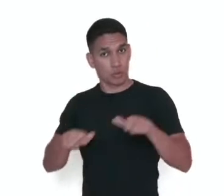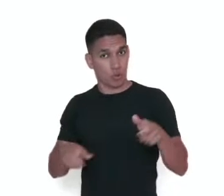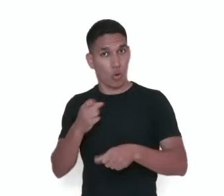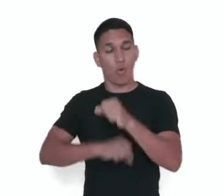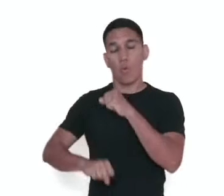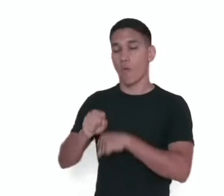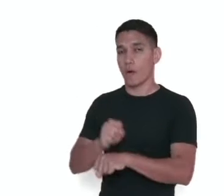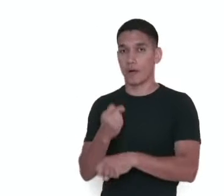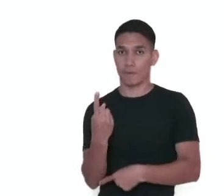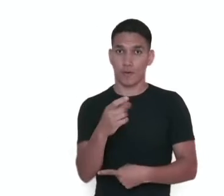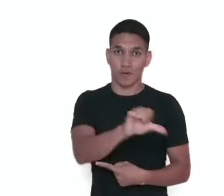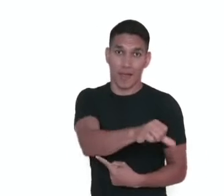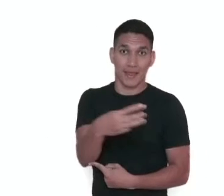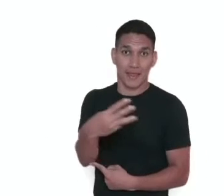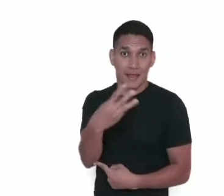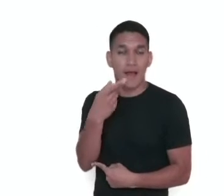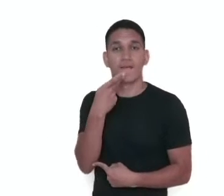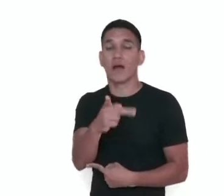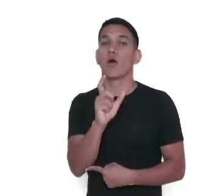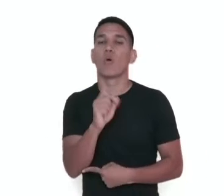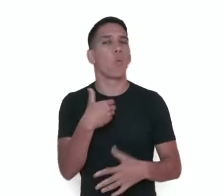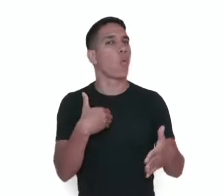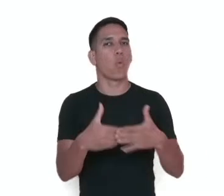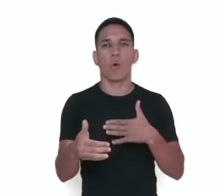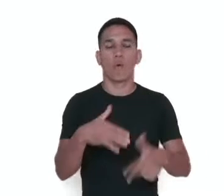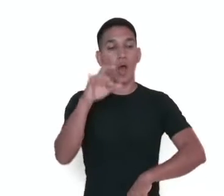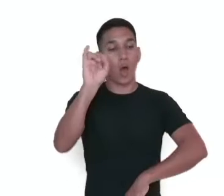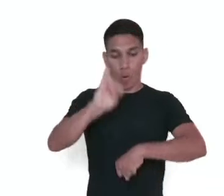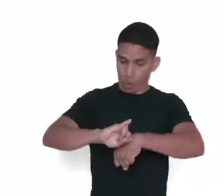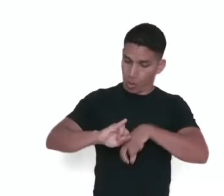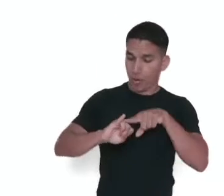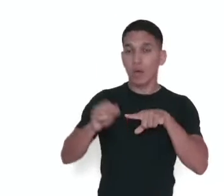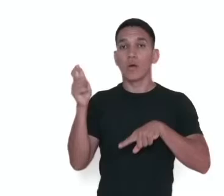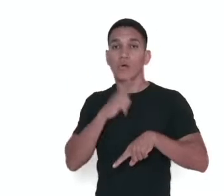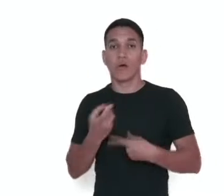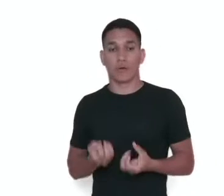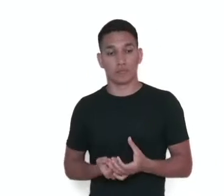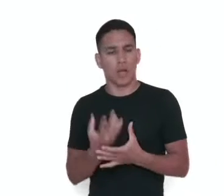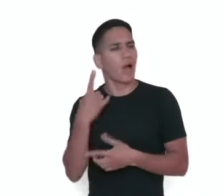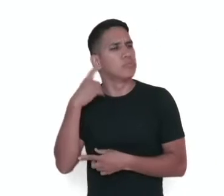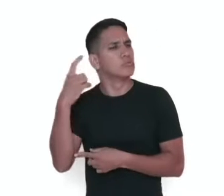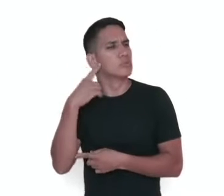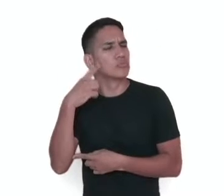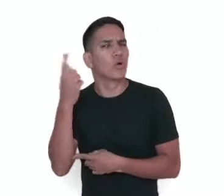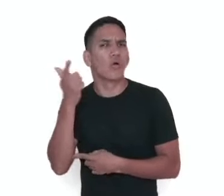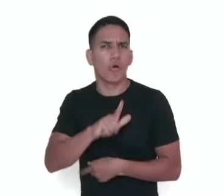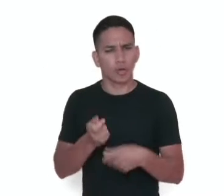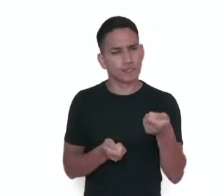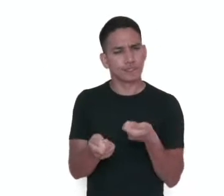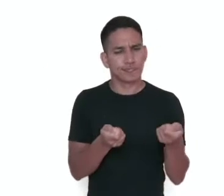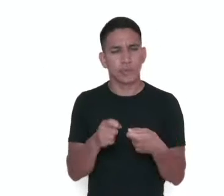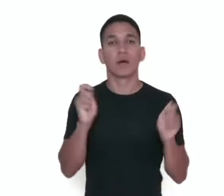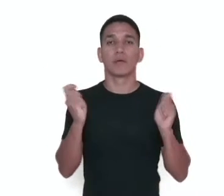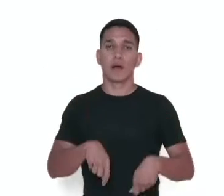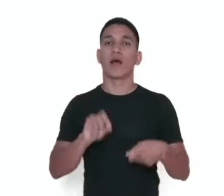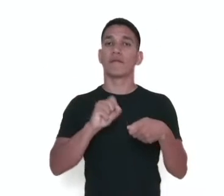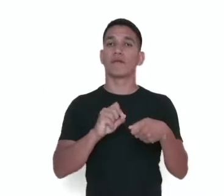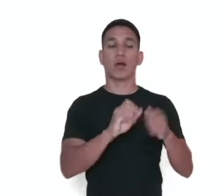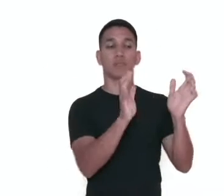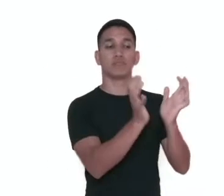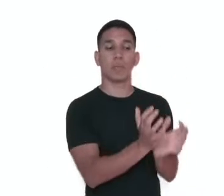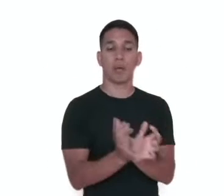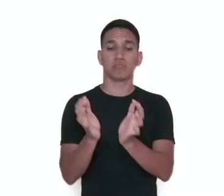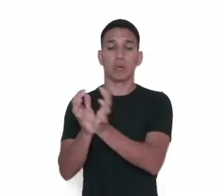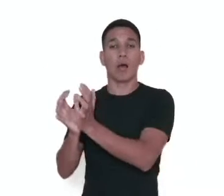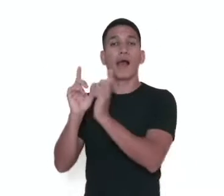1933, afirmou que qualquer objeto com o qual se produzisse um som intencionalmente, poderia ser classificado como um